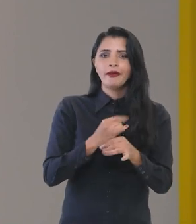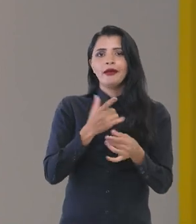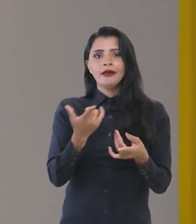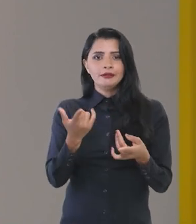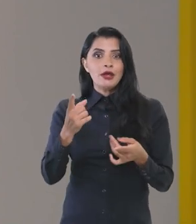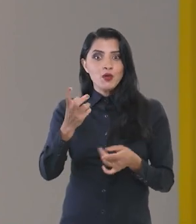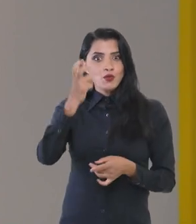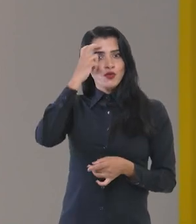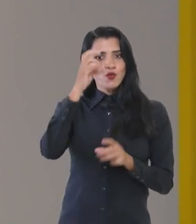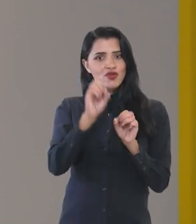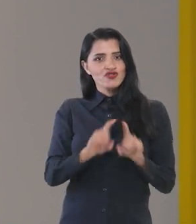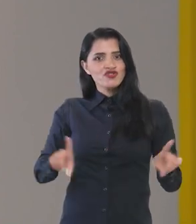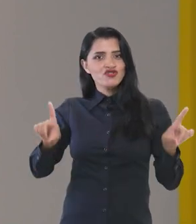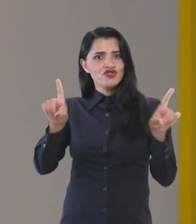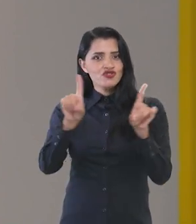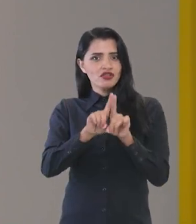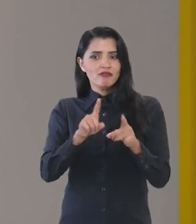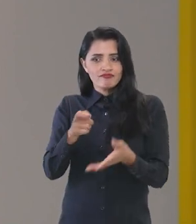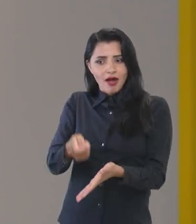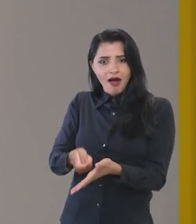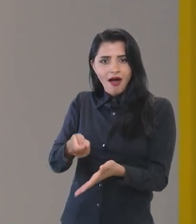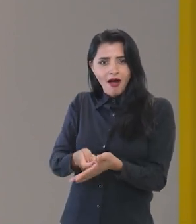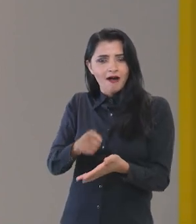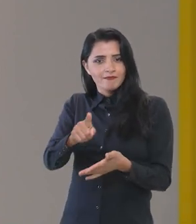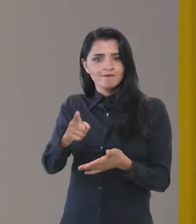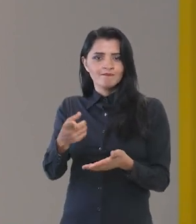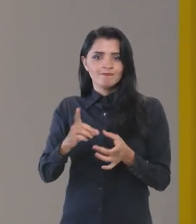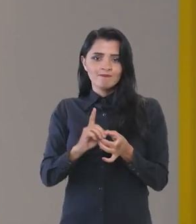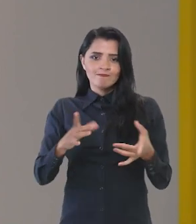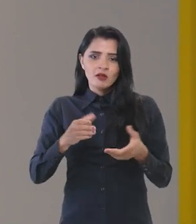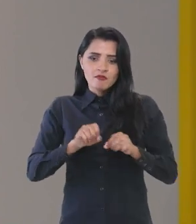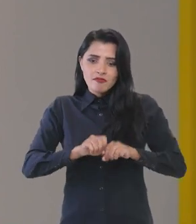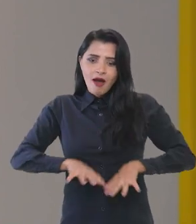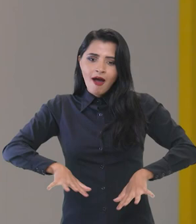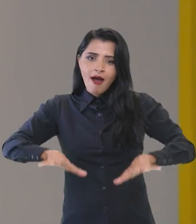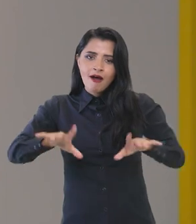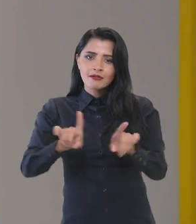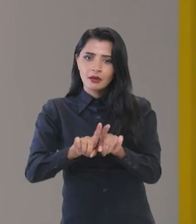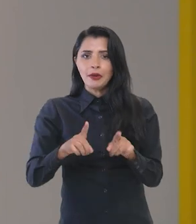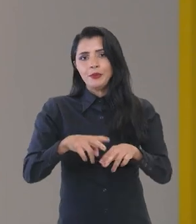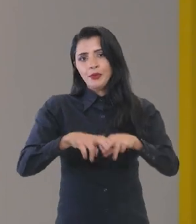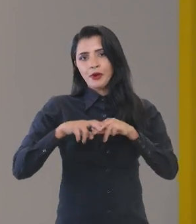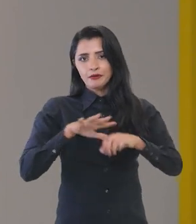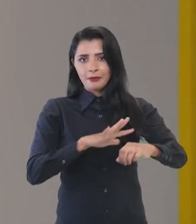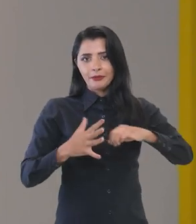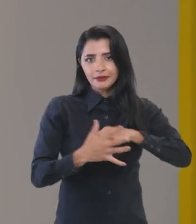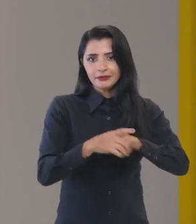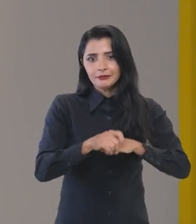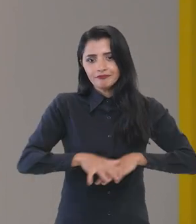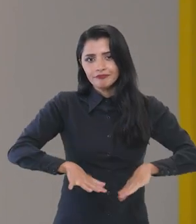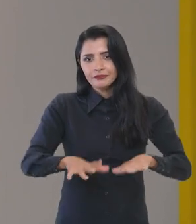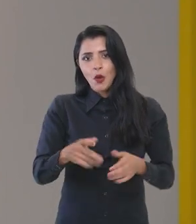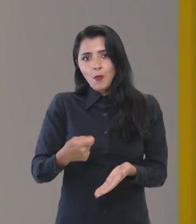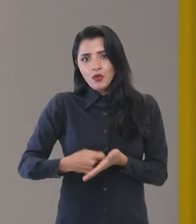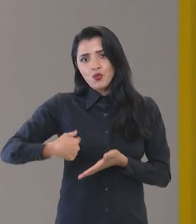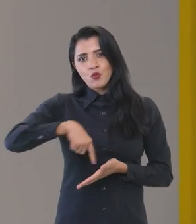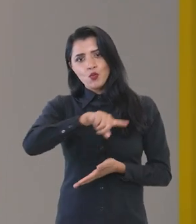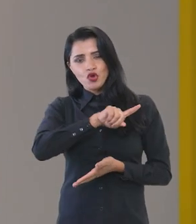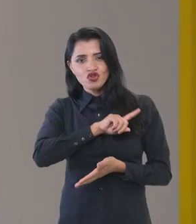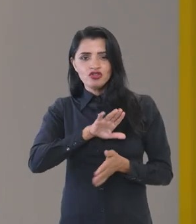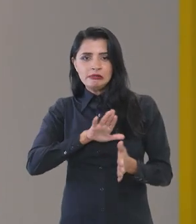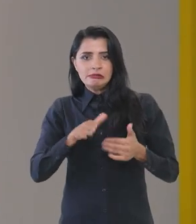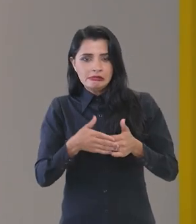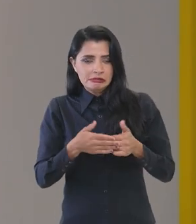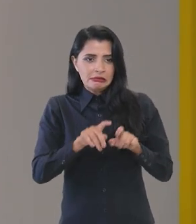larga, né? A cultura digital acabou se impondo por uma democratização e também pela pandemia, que nos obrigou a todos e